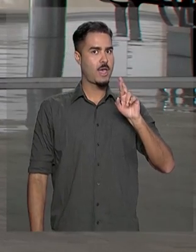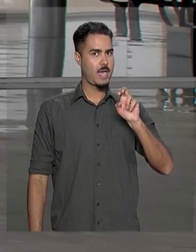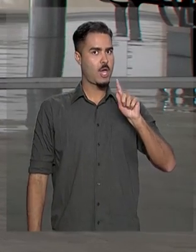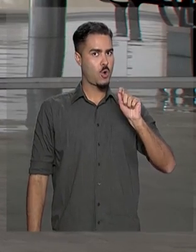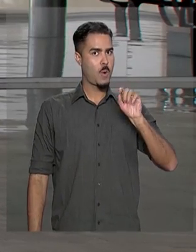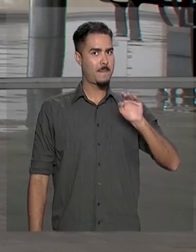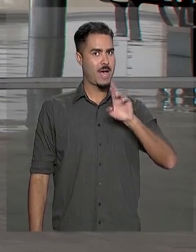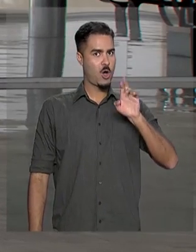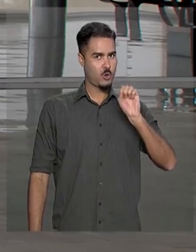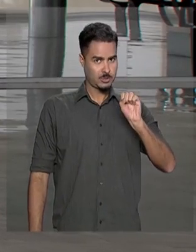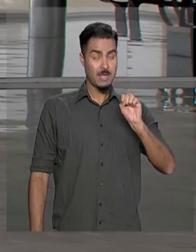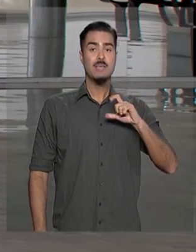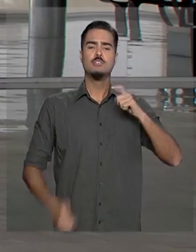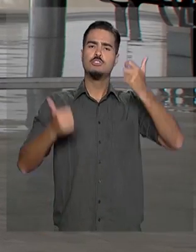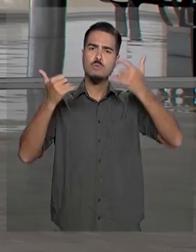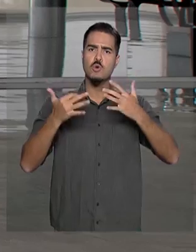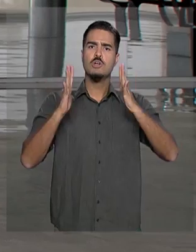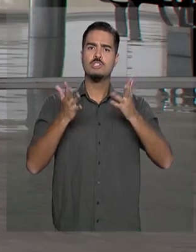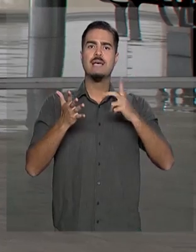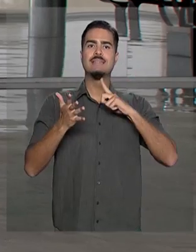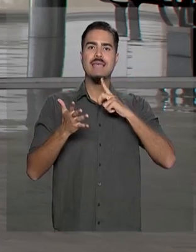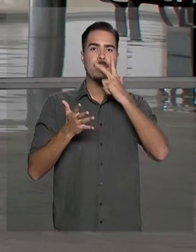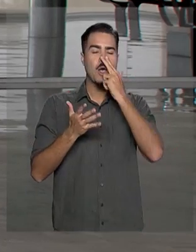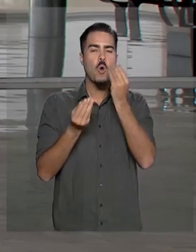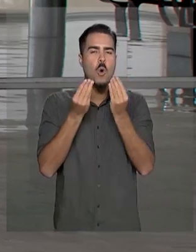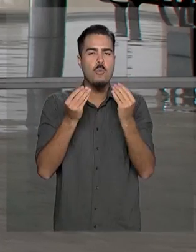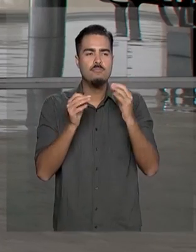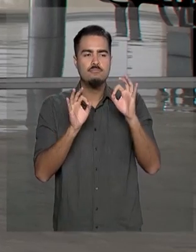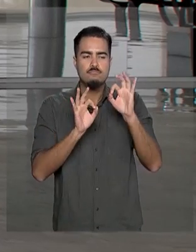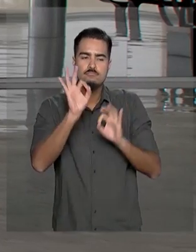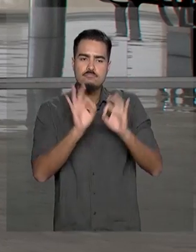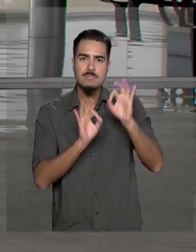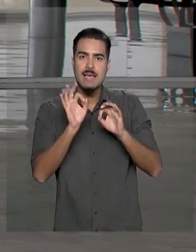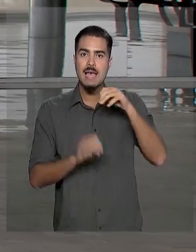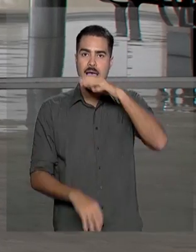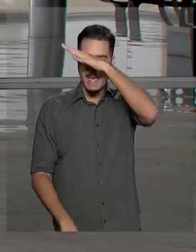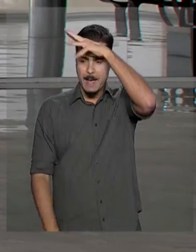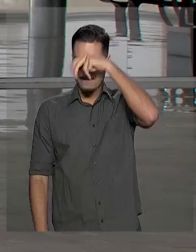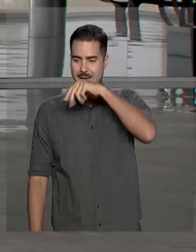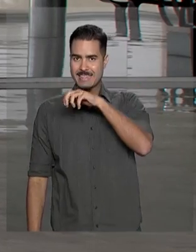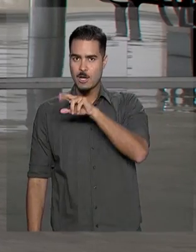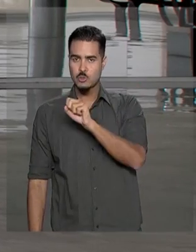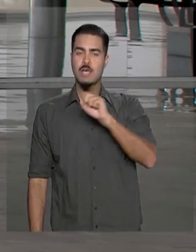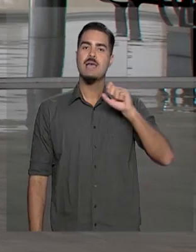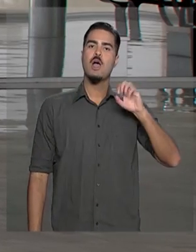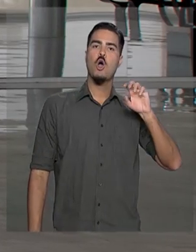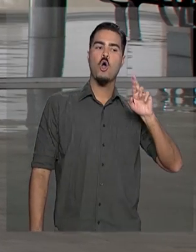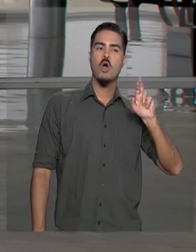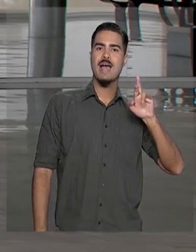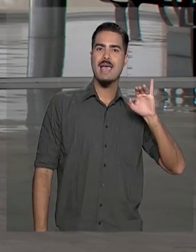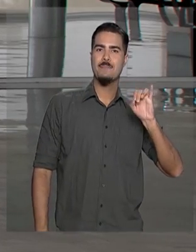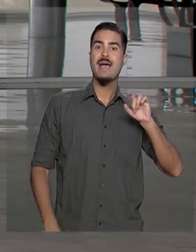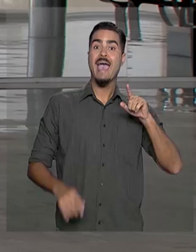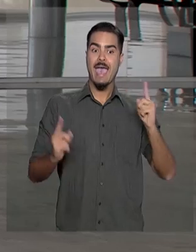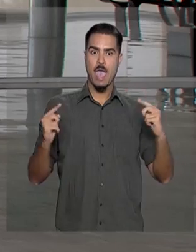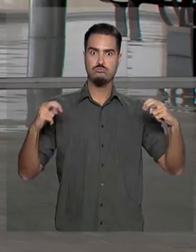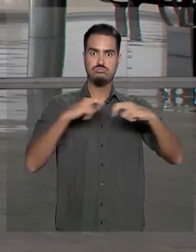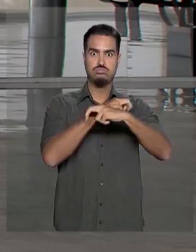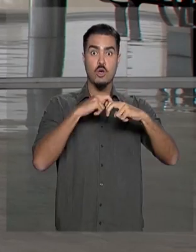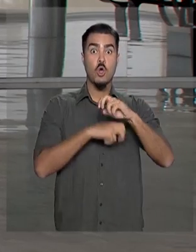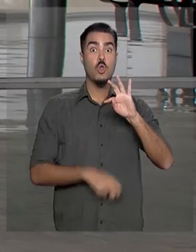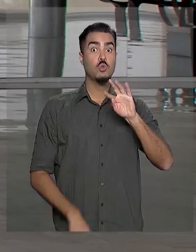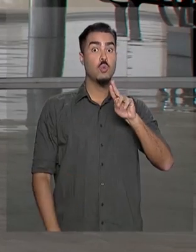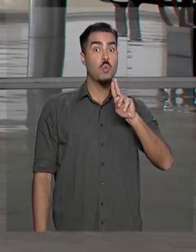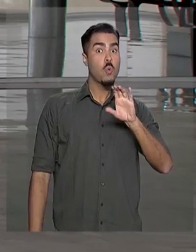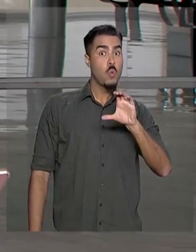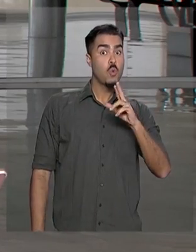construção da linha de transmissão entre Manaus e Roraima, conhecida como Linhão de Tucuruí, será acelerada. A intenção